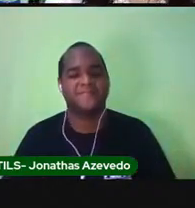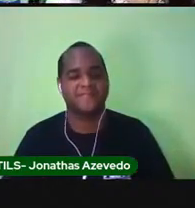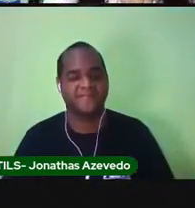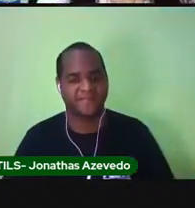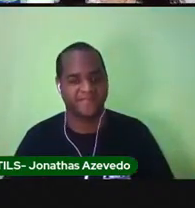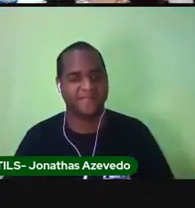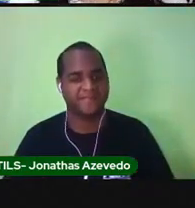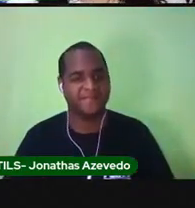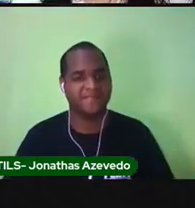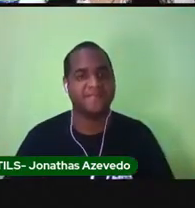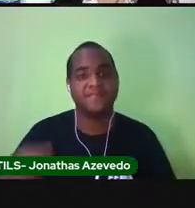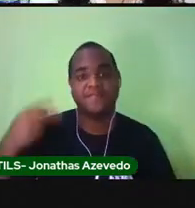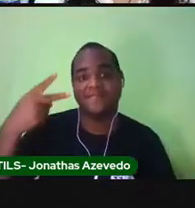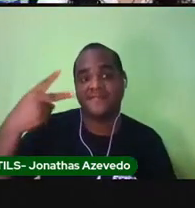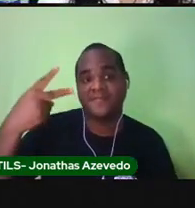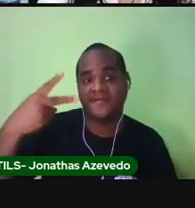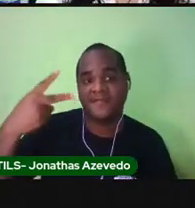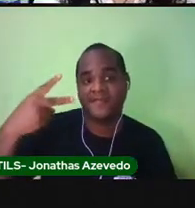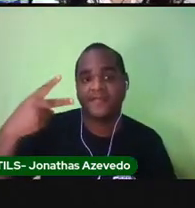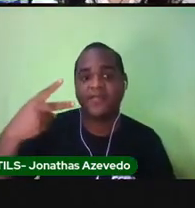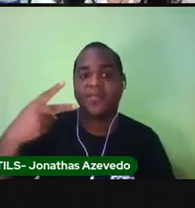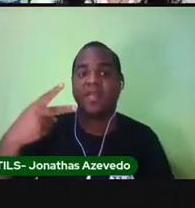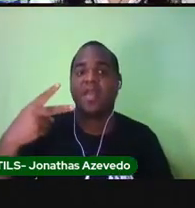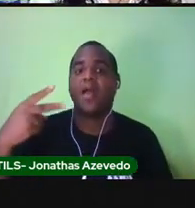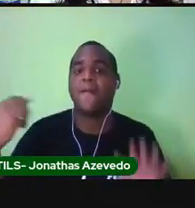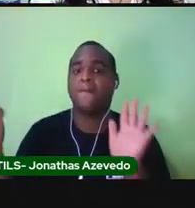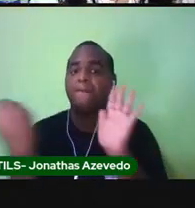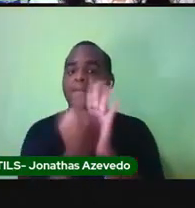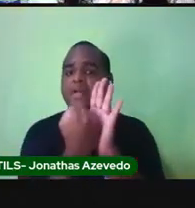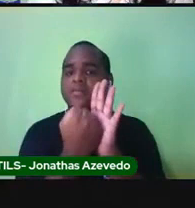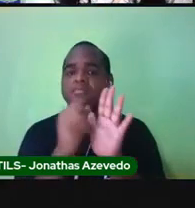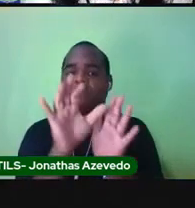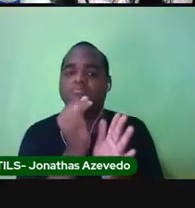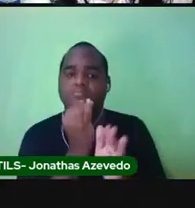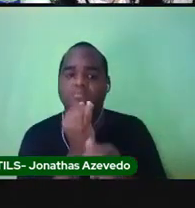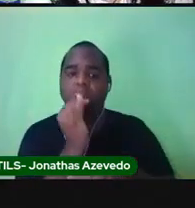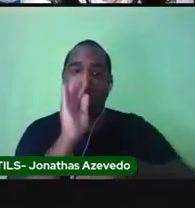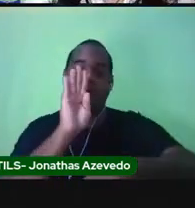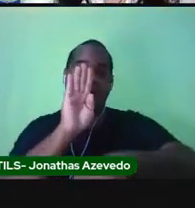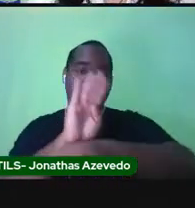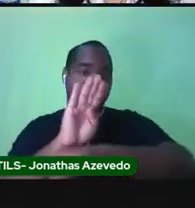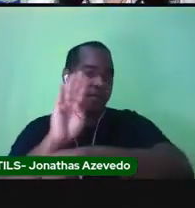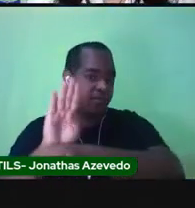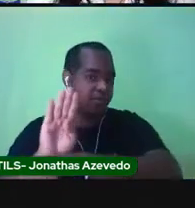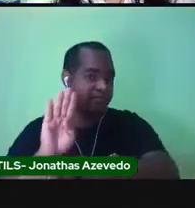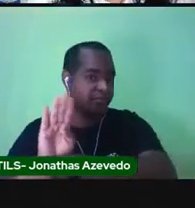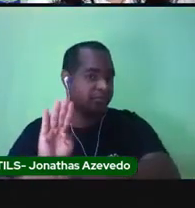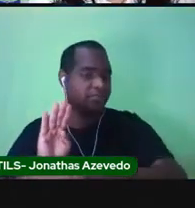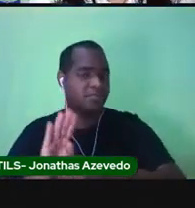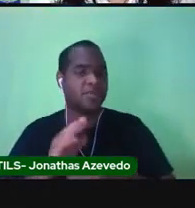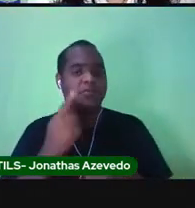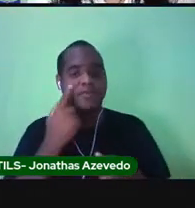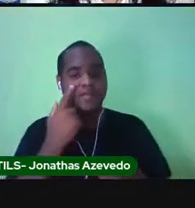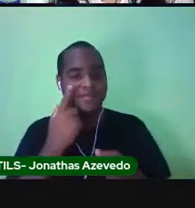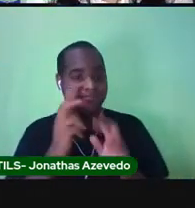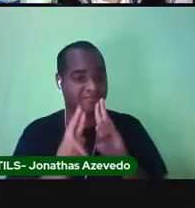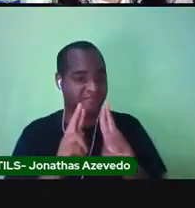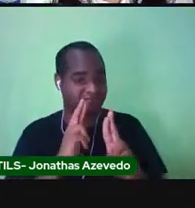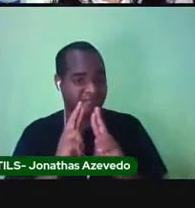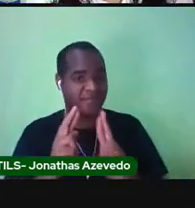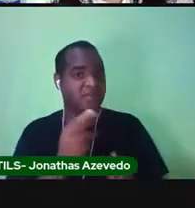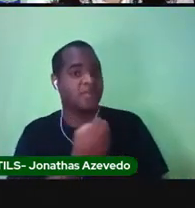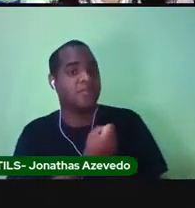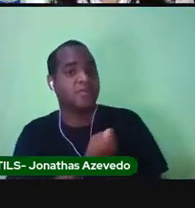A segunda tarefinha. Marque apenas o que tem no seu bairro. Você vai responder a questão